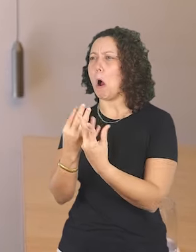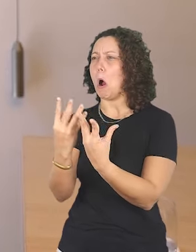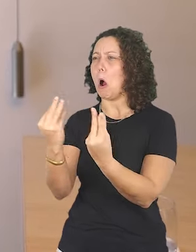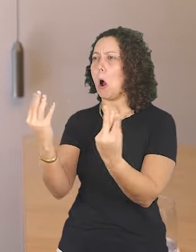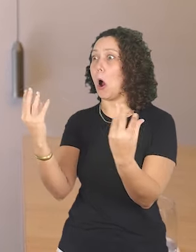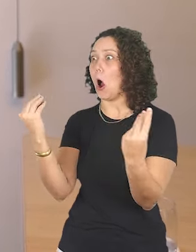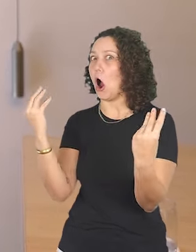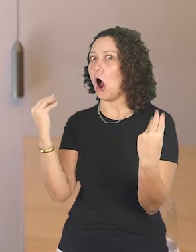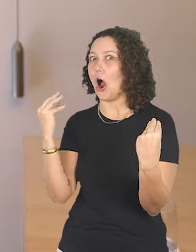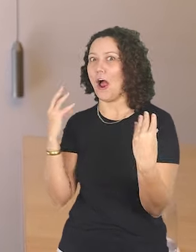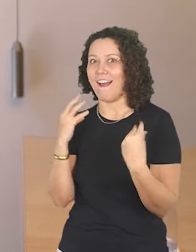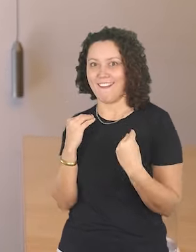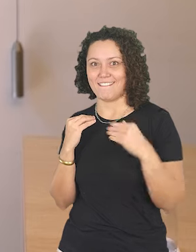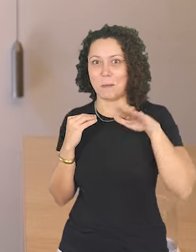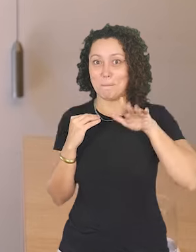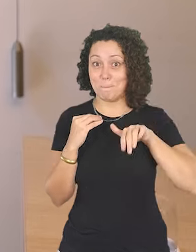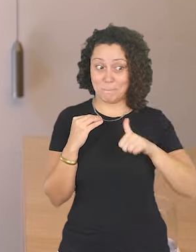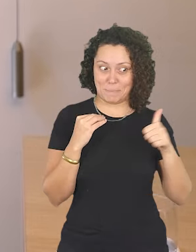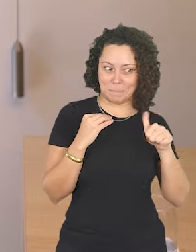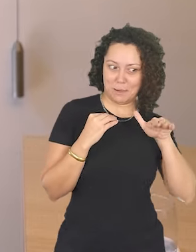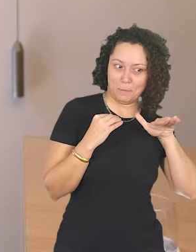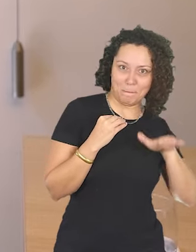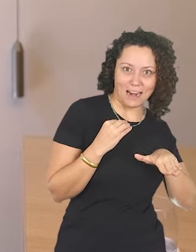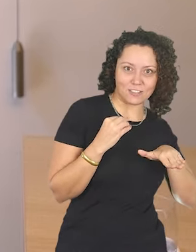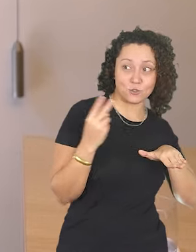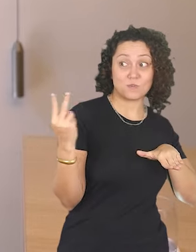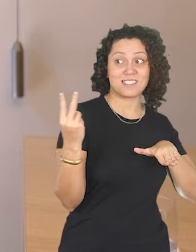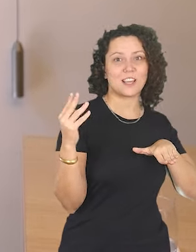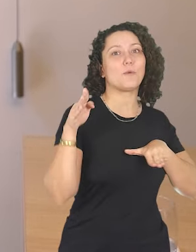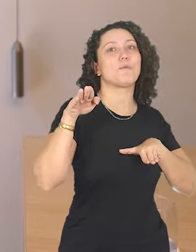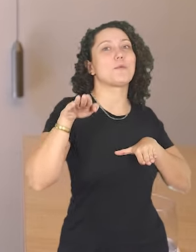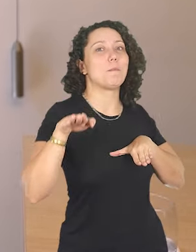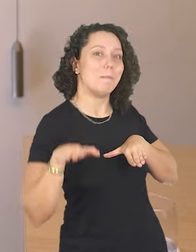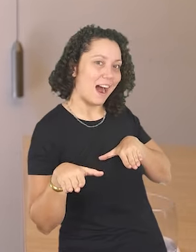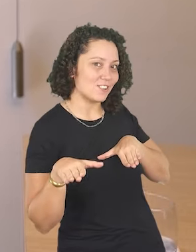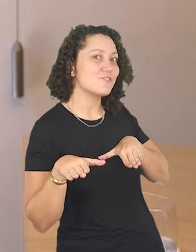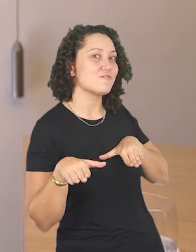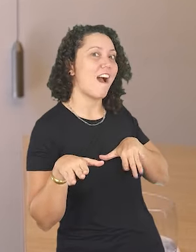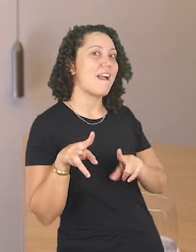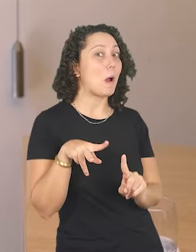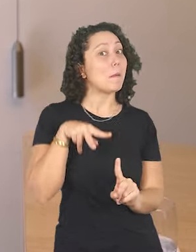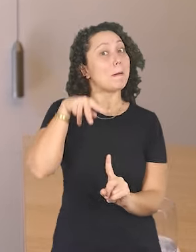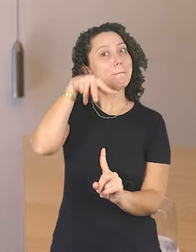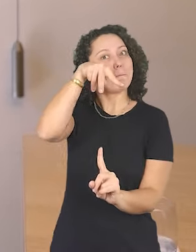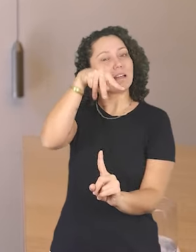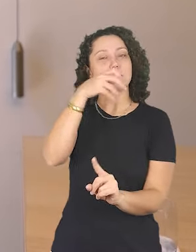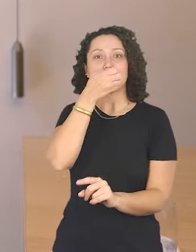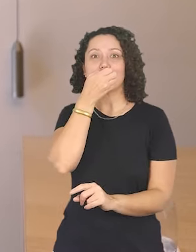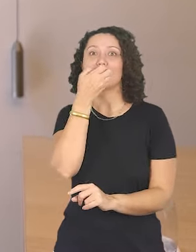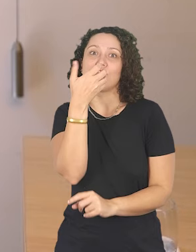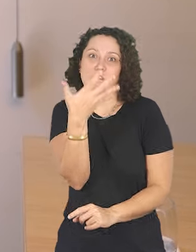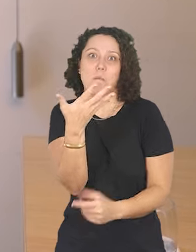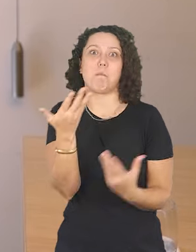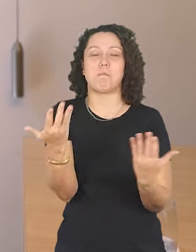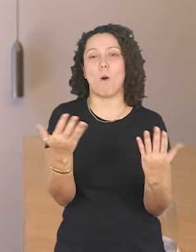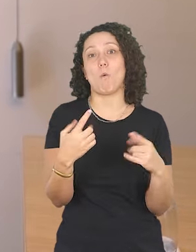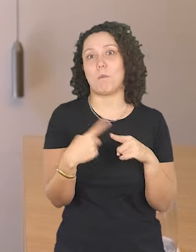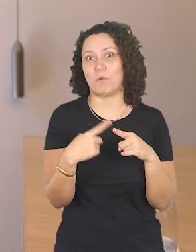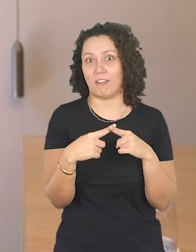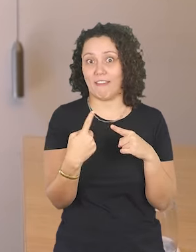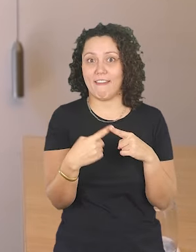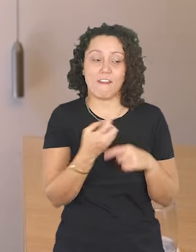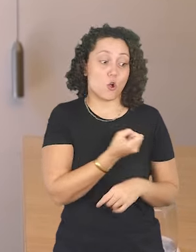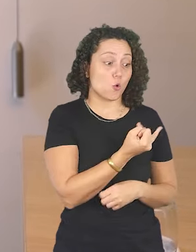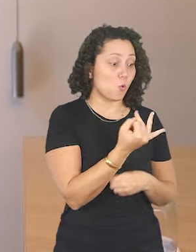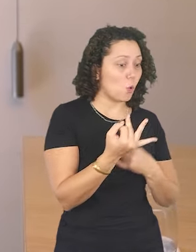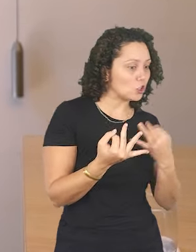dezenas de artistas de uma vez, então acho que muda a escala e faz a gente ter essa outra perspectiva justamente em função da